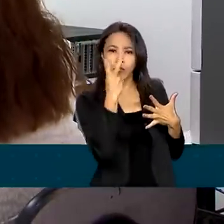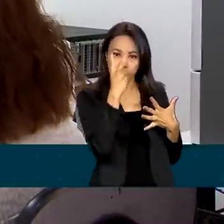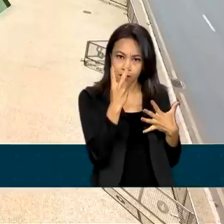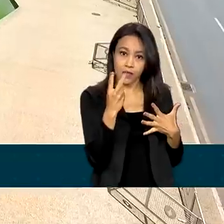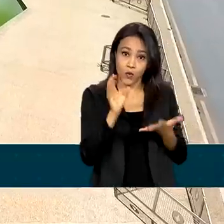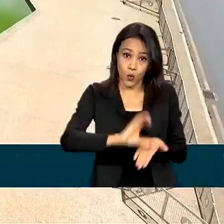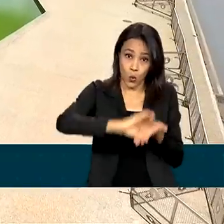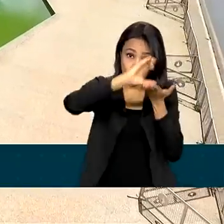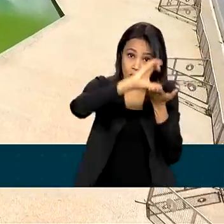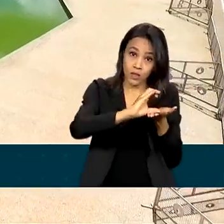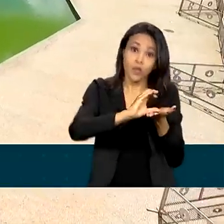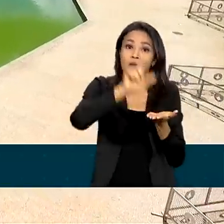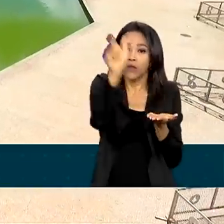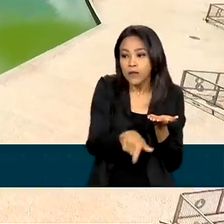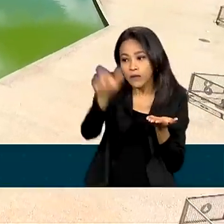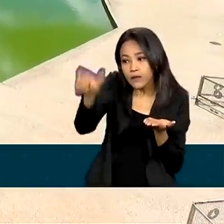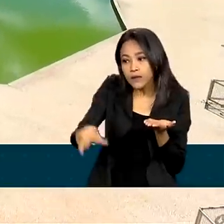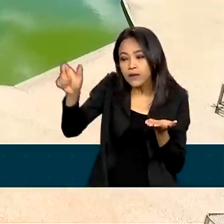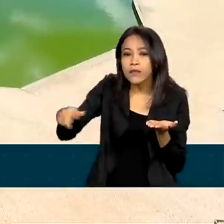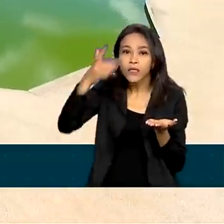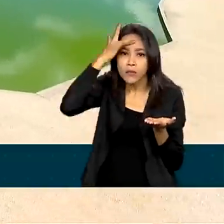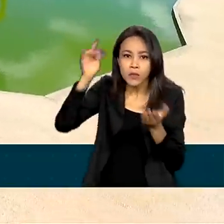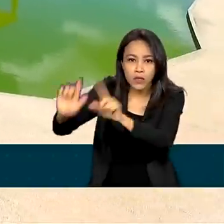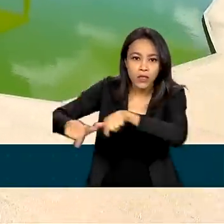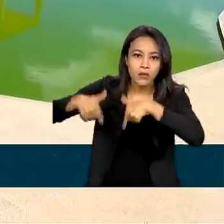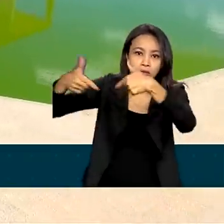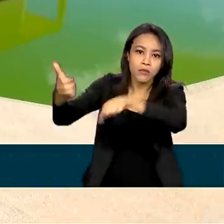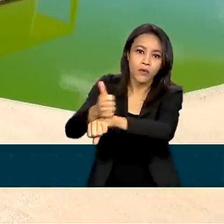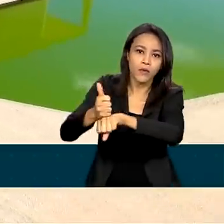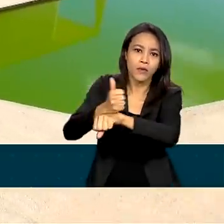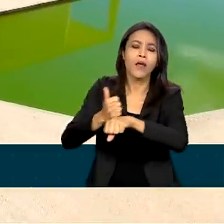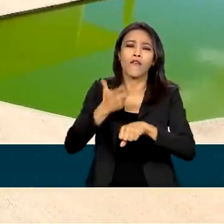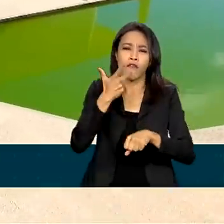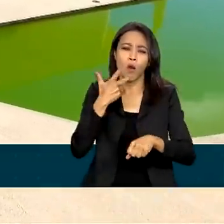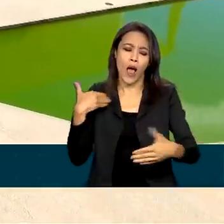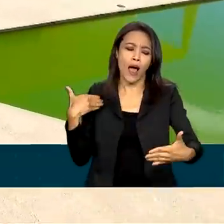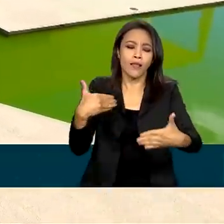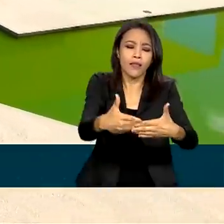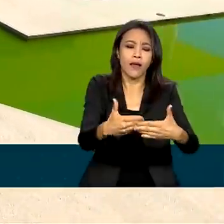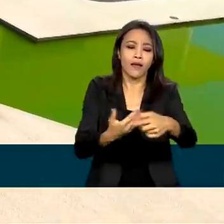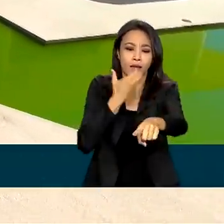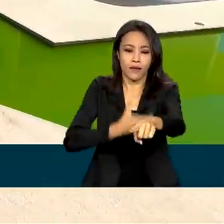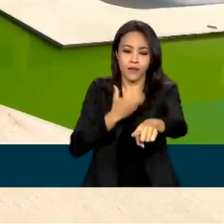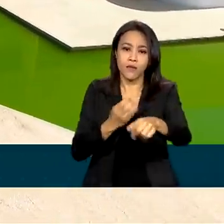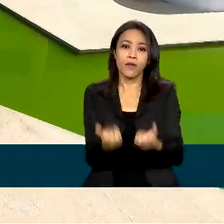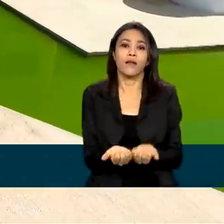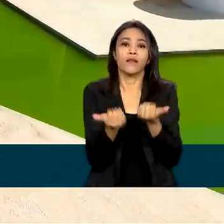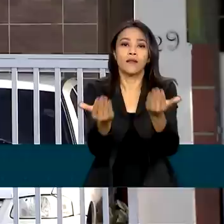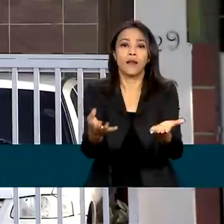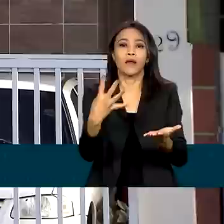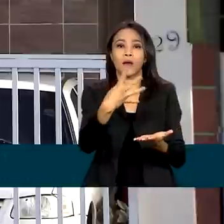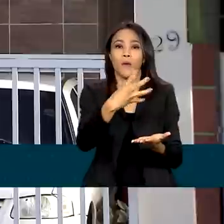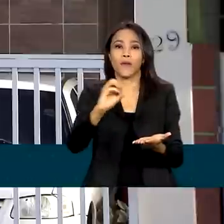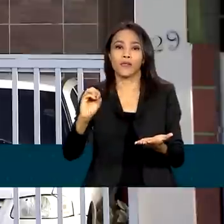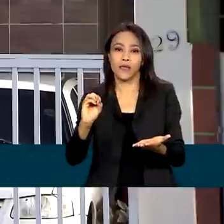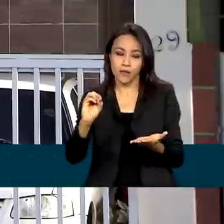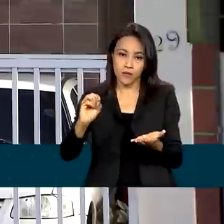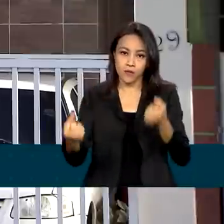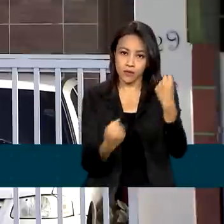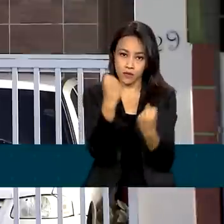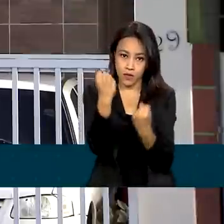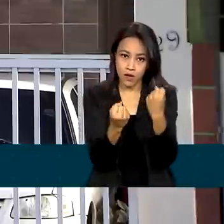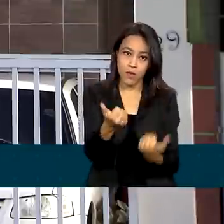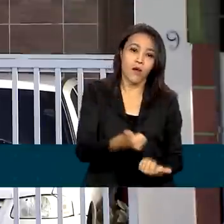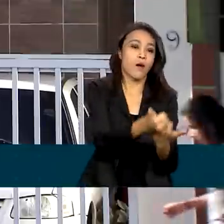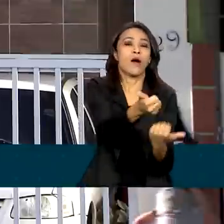conselhos, o governo federal assegurou que até dezembro vão ser entregues 400 veículos para apoiar as